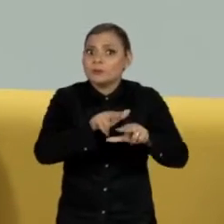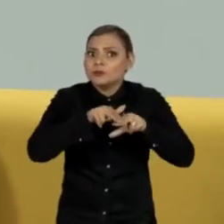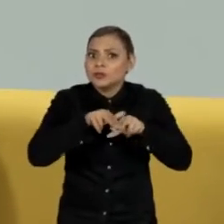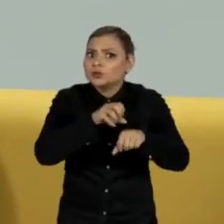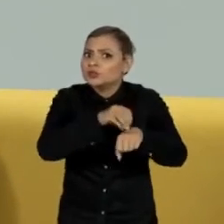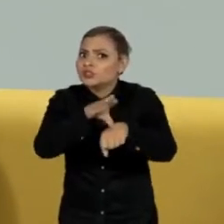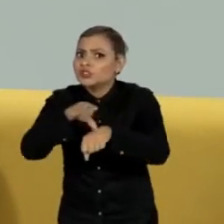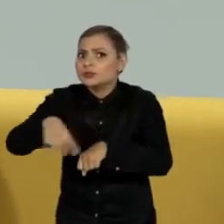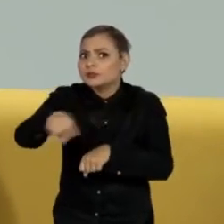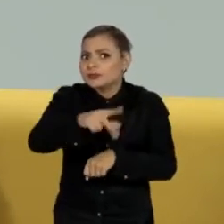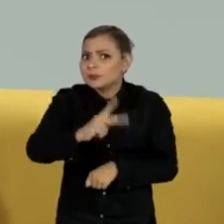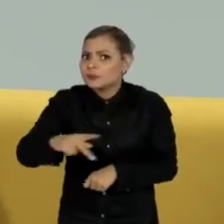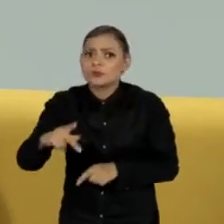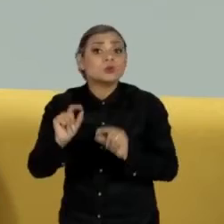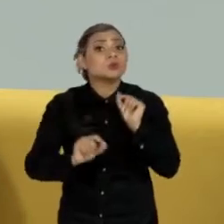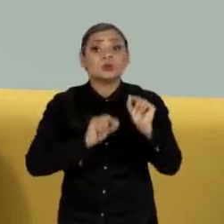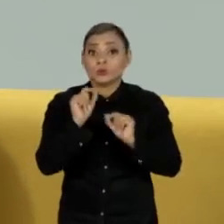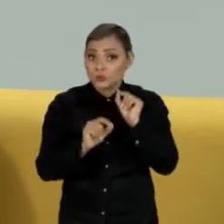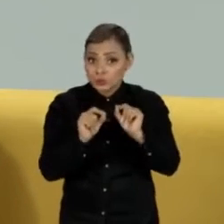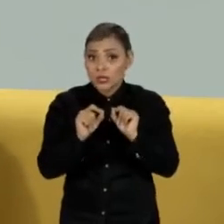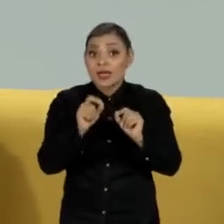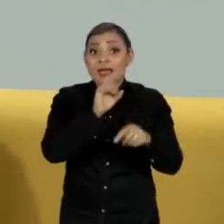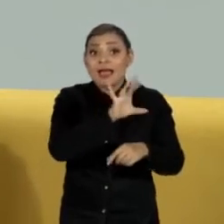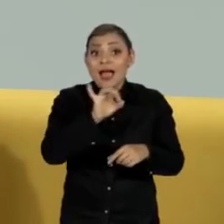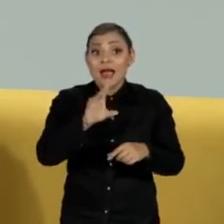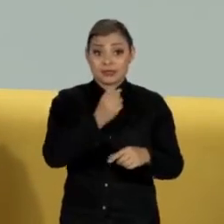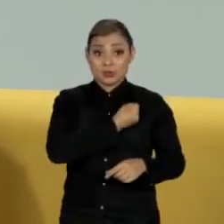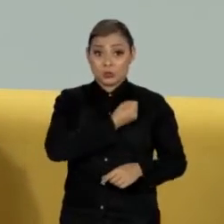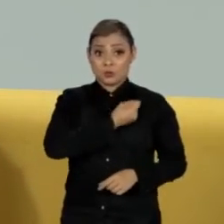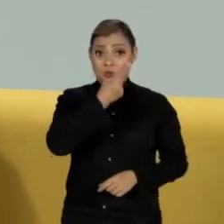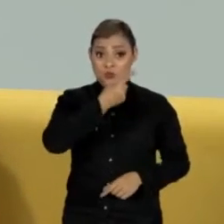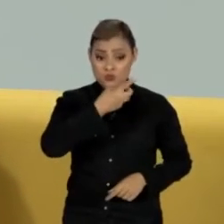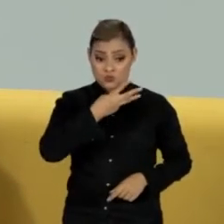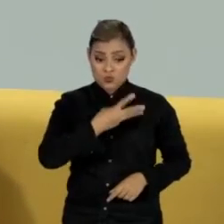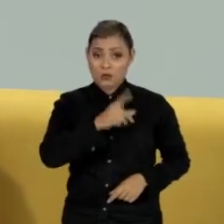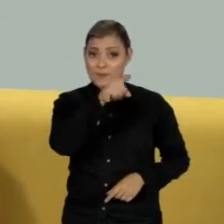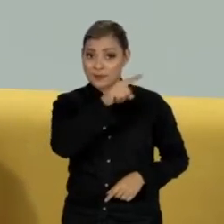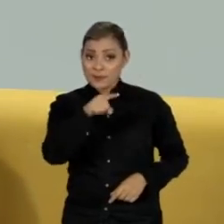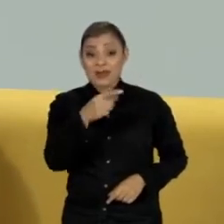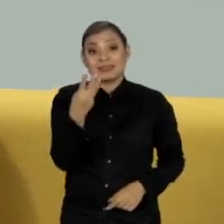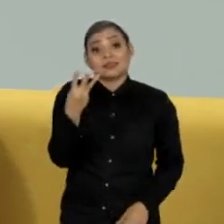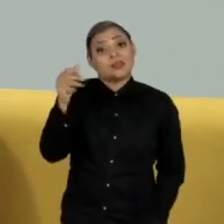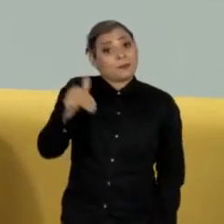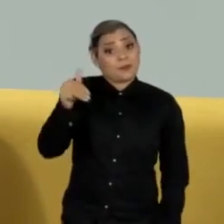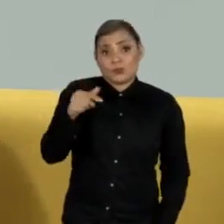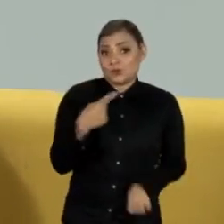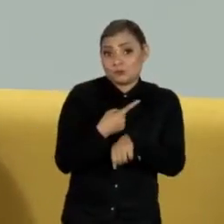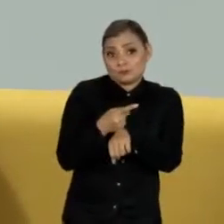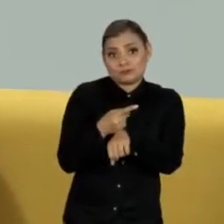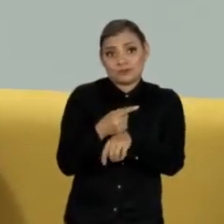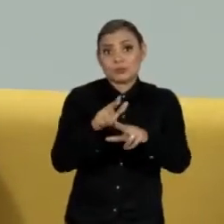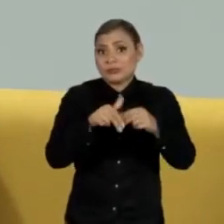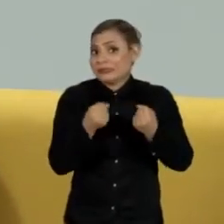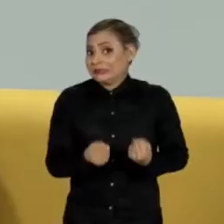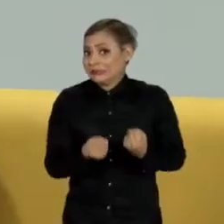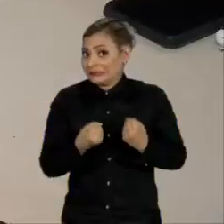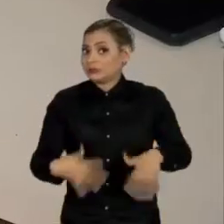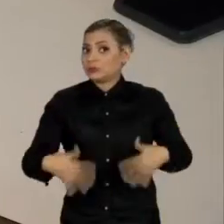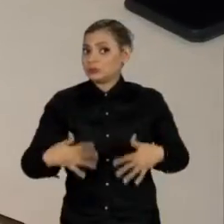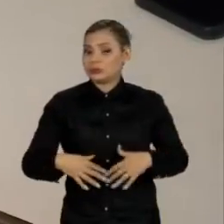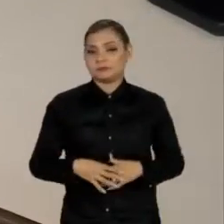uma dica dos professores é que cada questão seja resolvida em 3 minutos. O que é bem puxado, né?